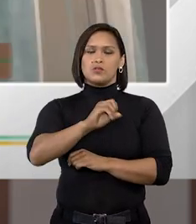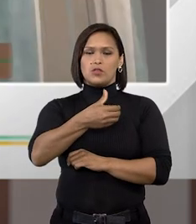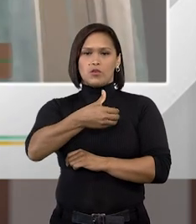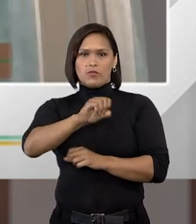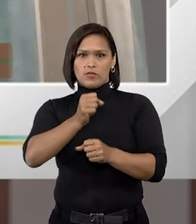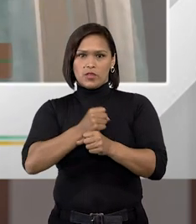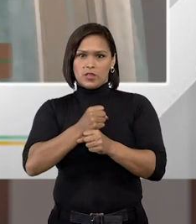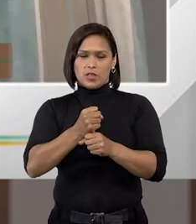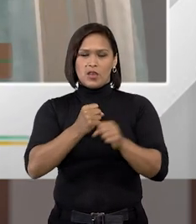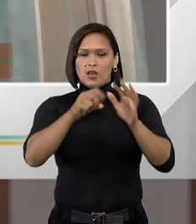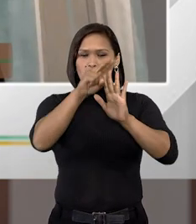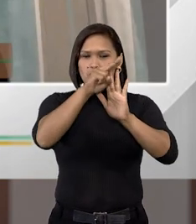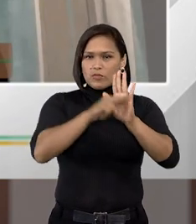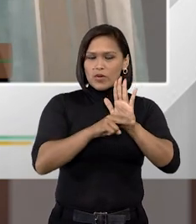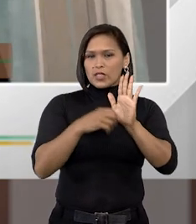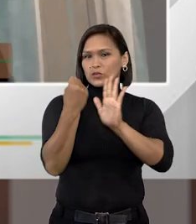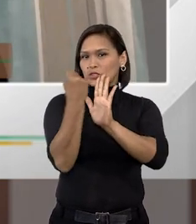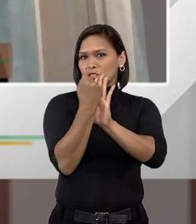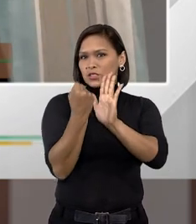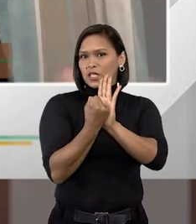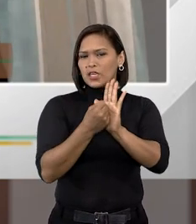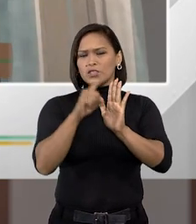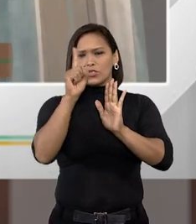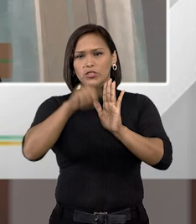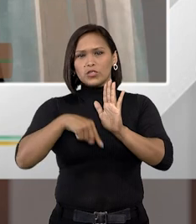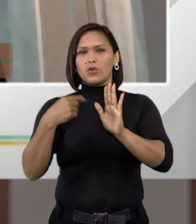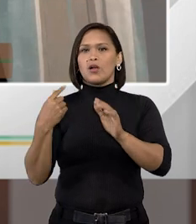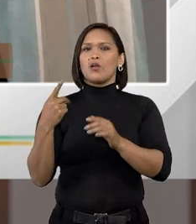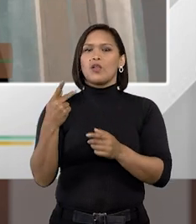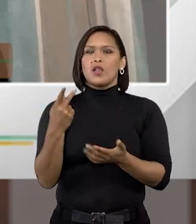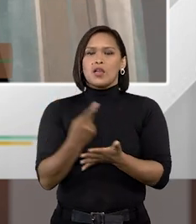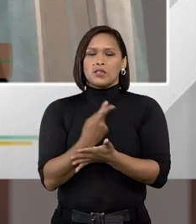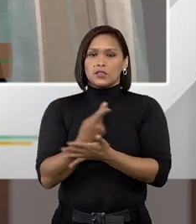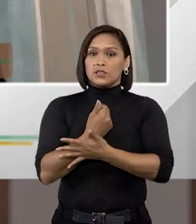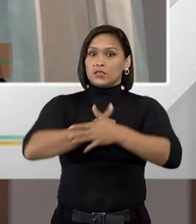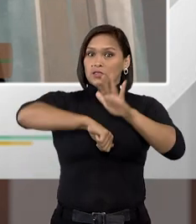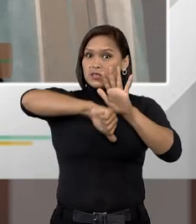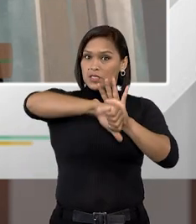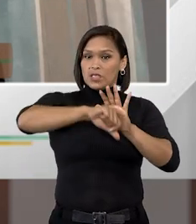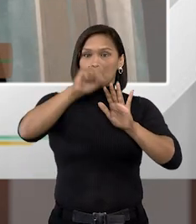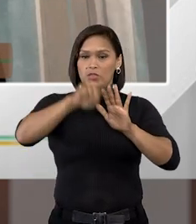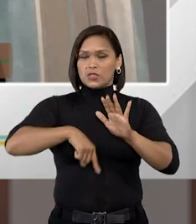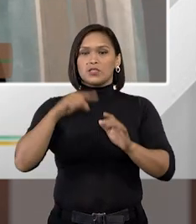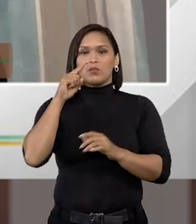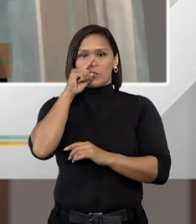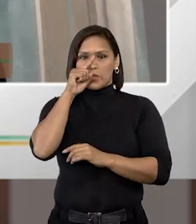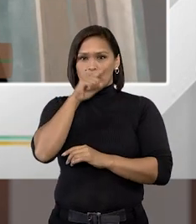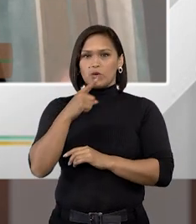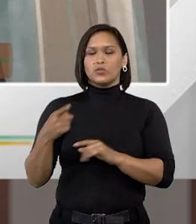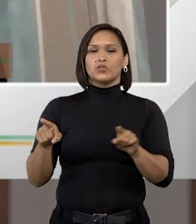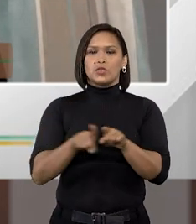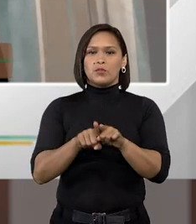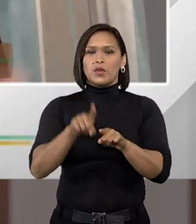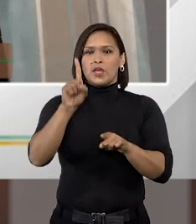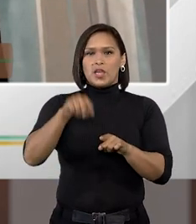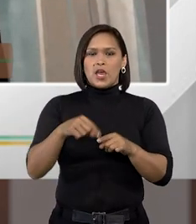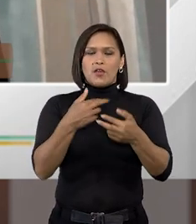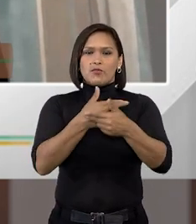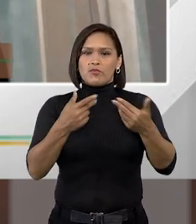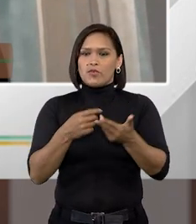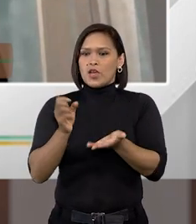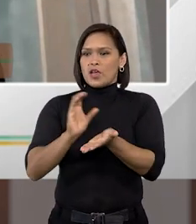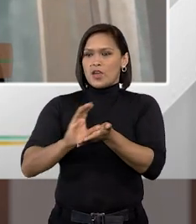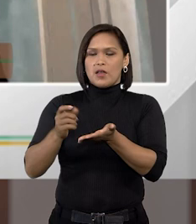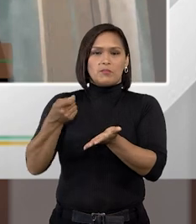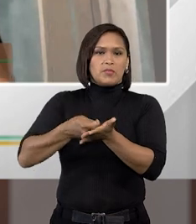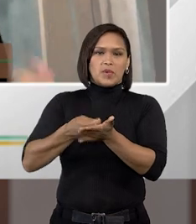que vai trazer um rol totalmente taxativo de quais são esses delitos que se consideram hediondos delitos esses que é vedado a graça né? Cheio, indulta, fiança